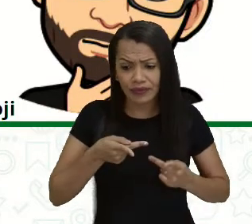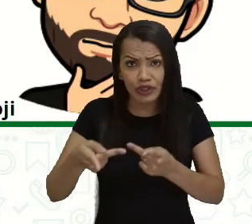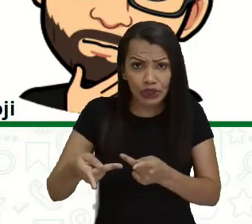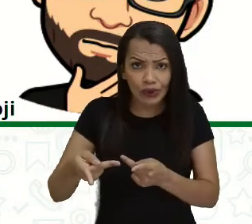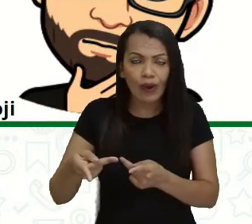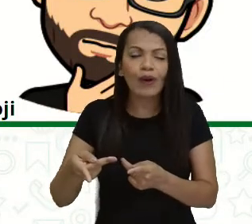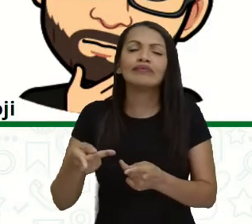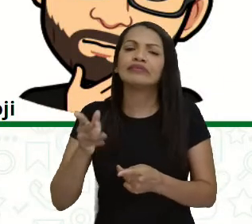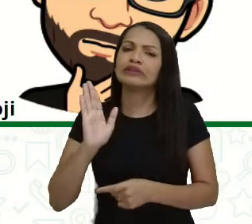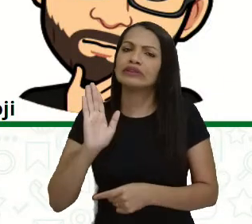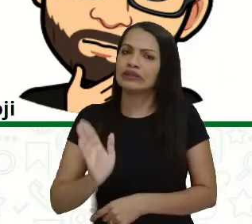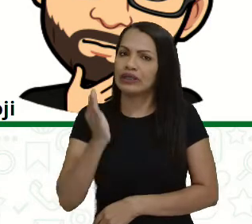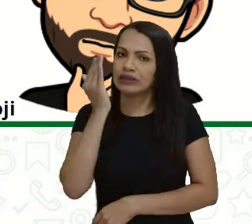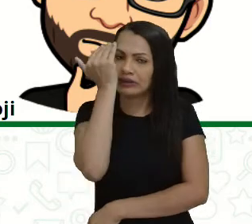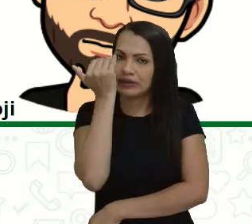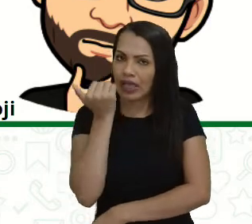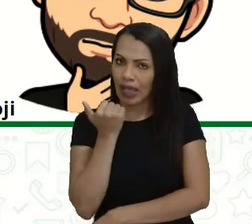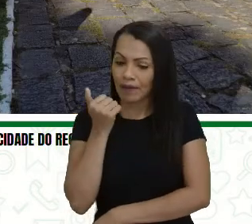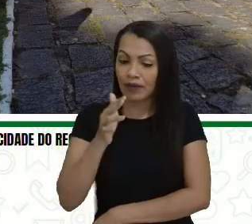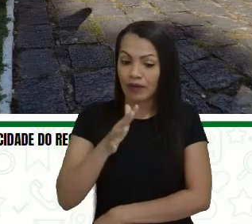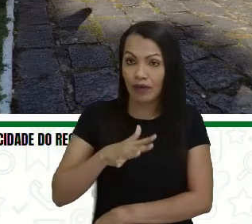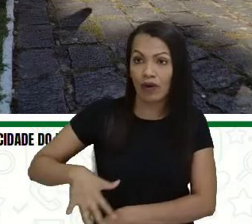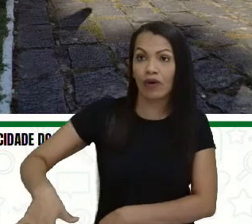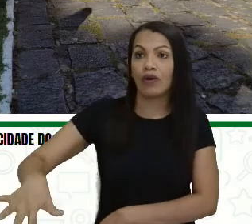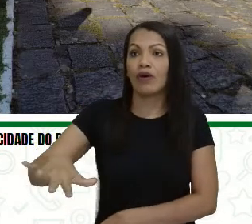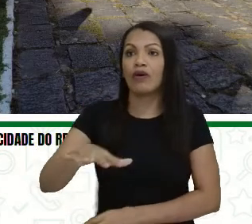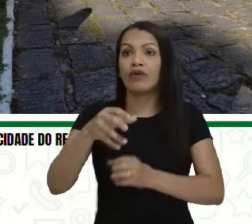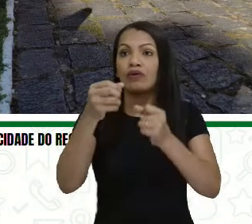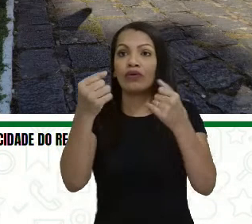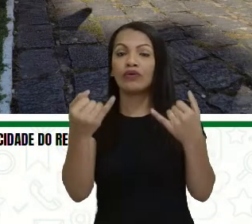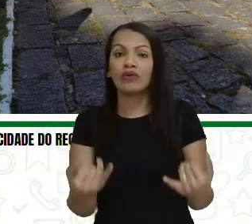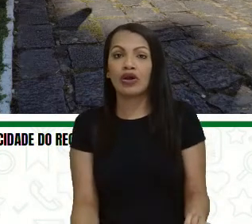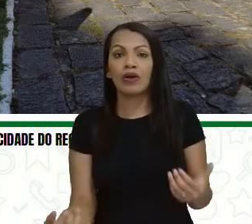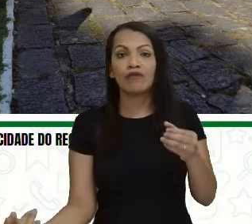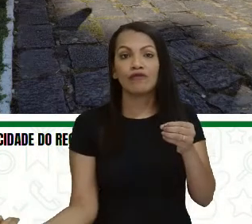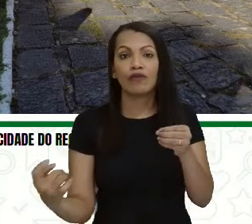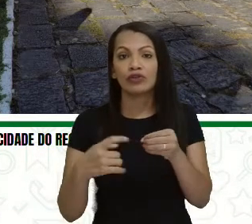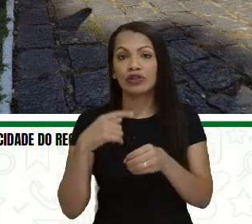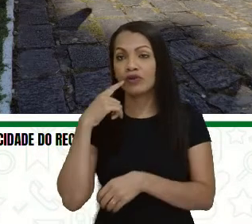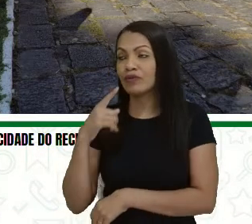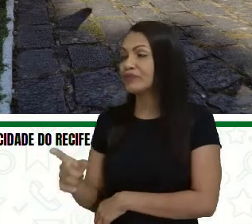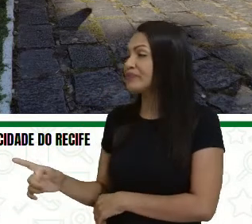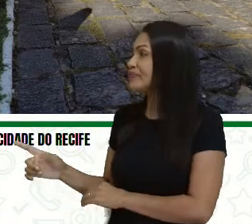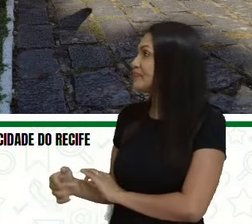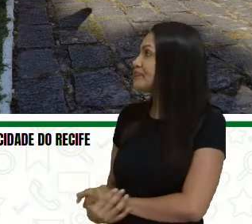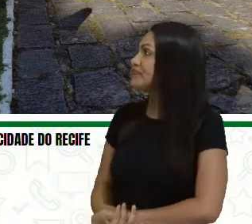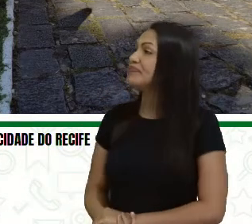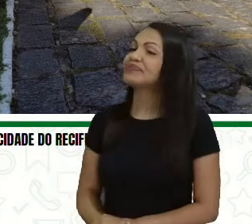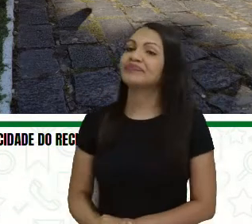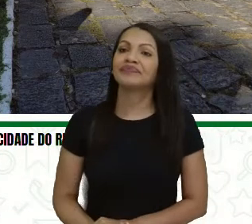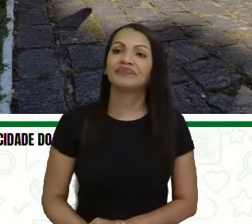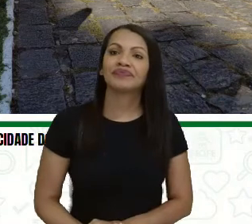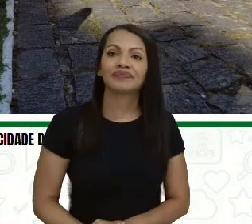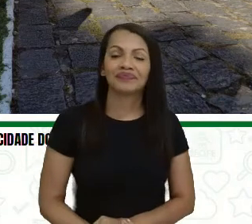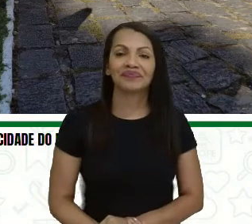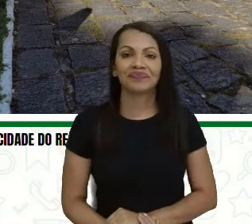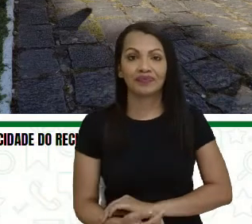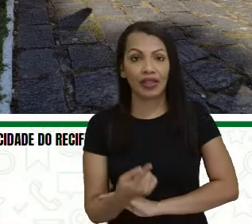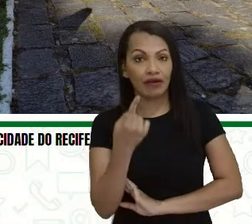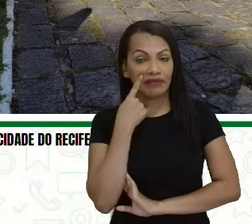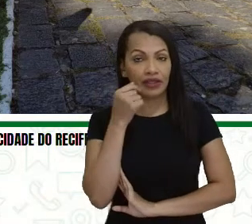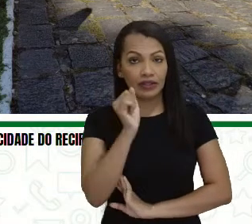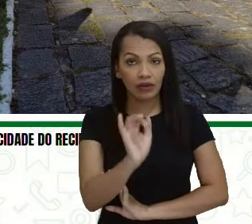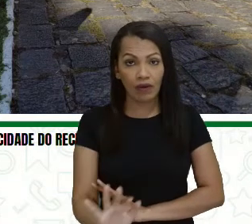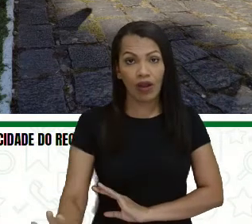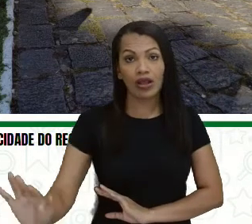sabe de qual espaço nós estamos falando, voltando aqui um pouquinho. Ó, aqui a gente vê na imagem que